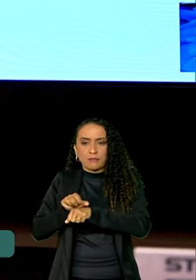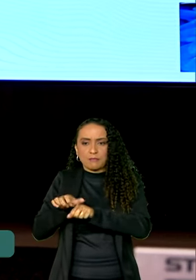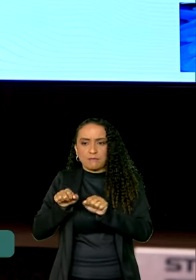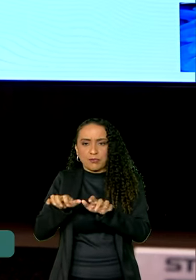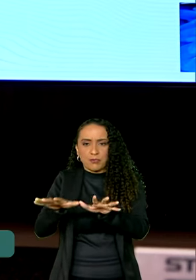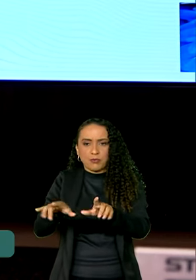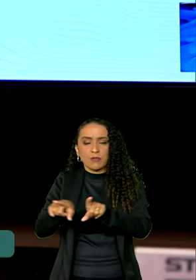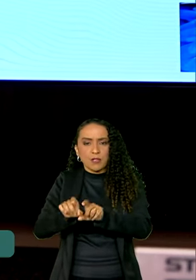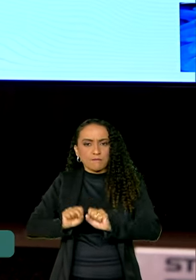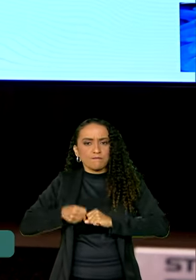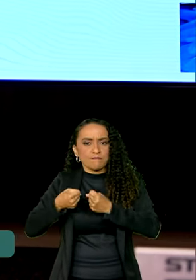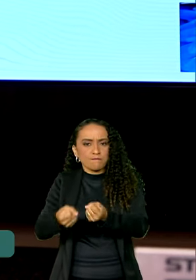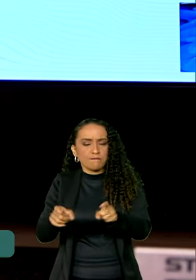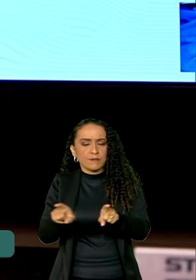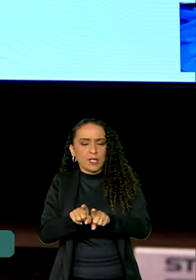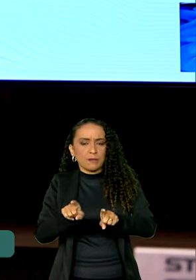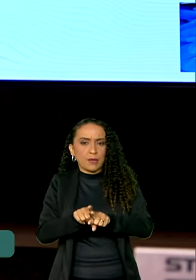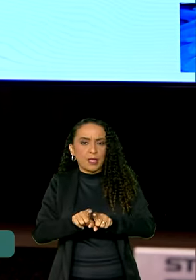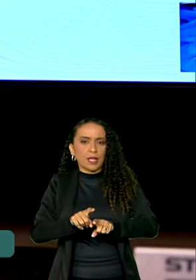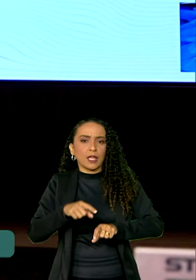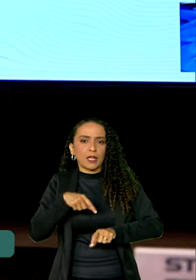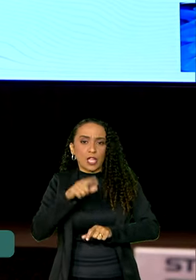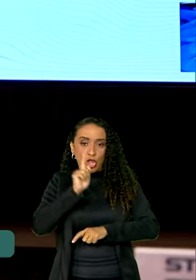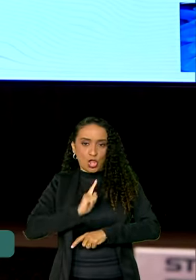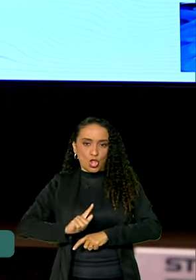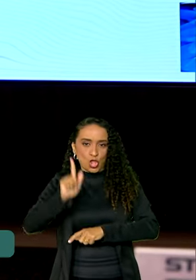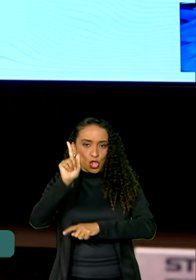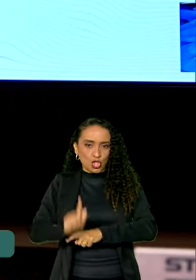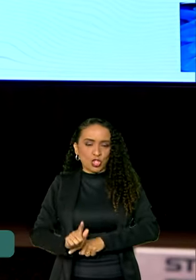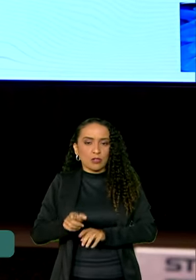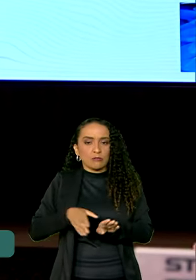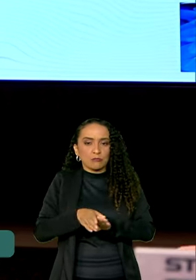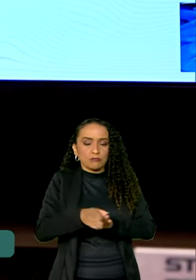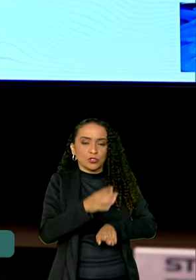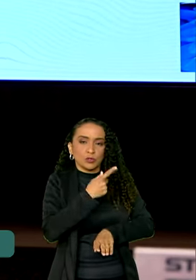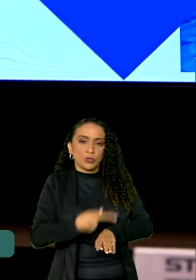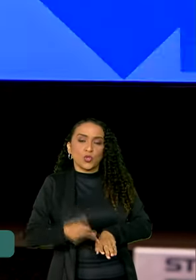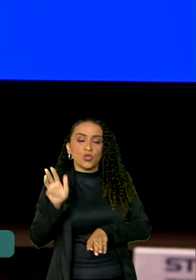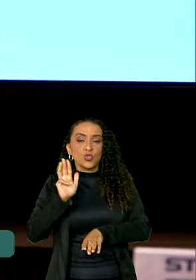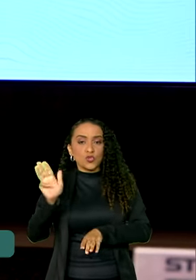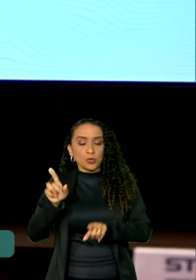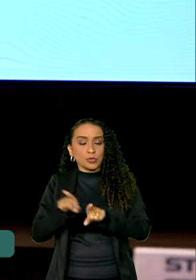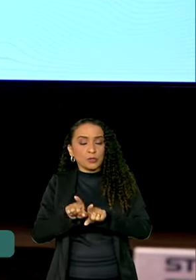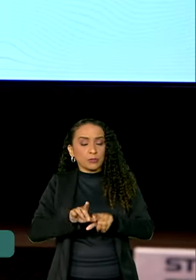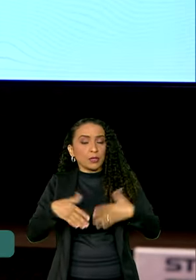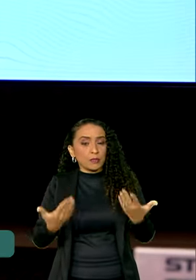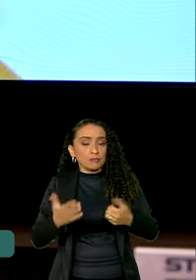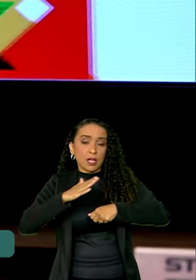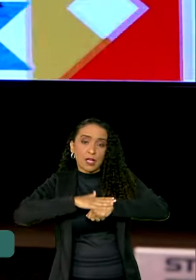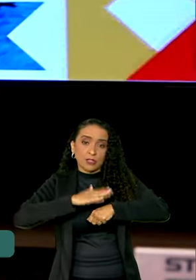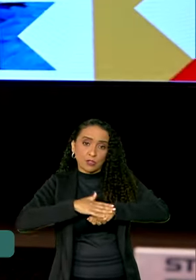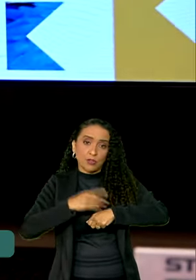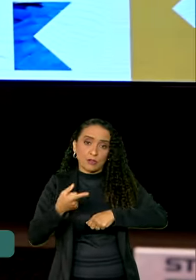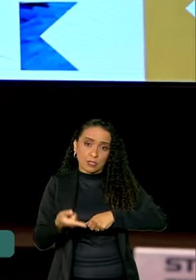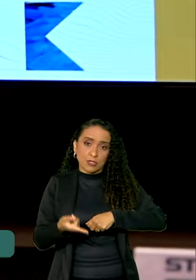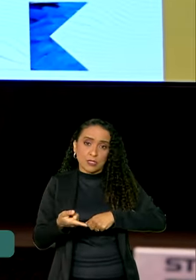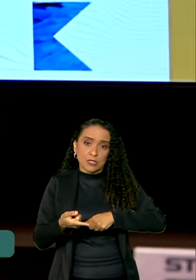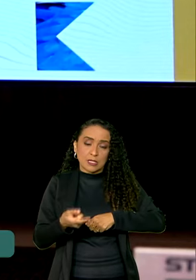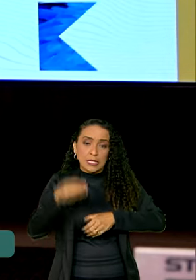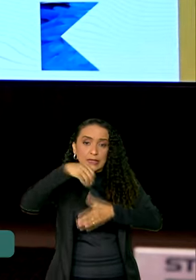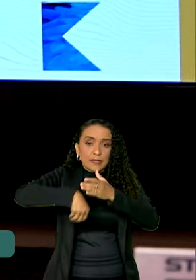fortalecidos na nossa gestão, com orientação do presidente Lula. E ações nas